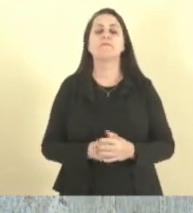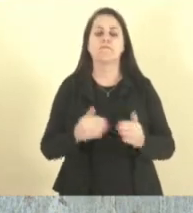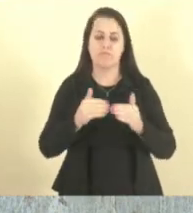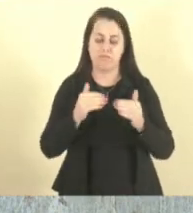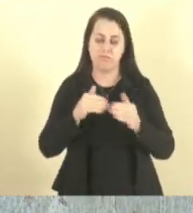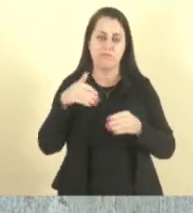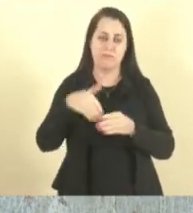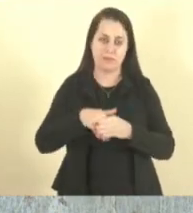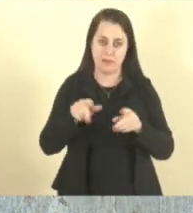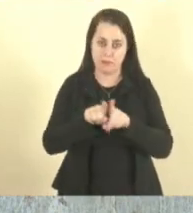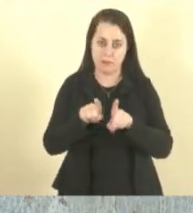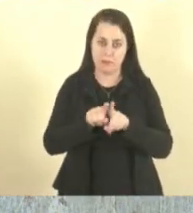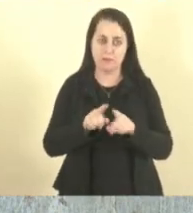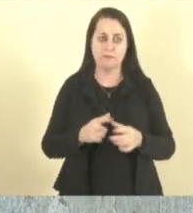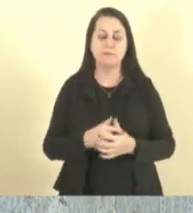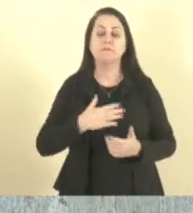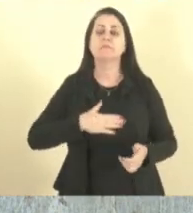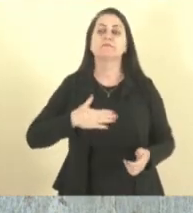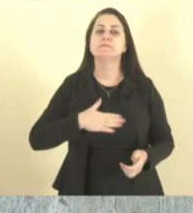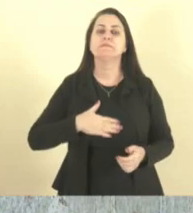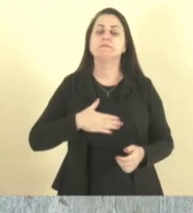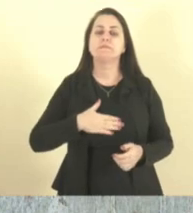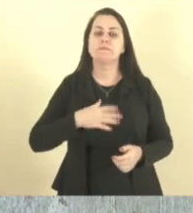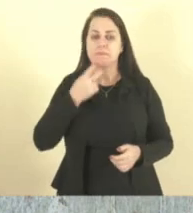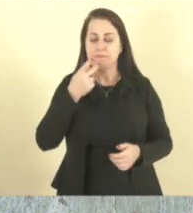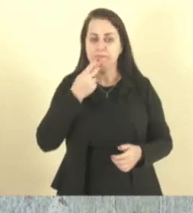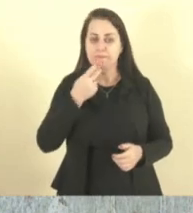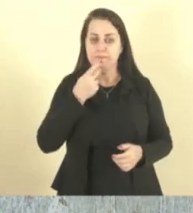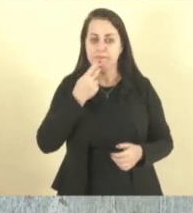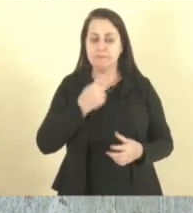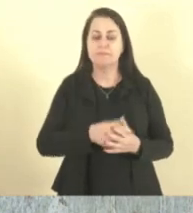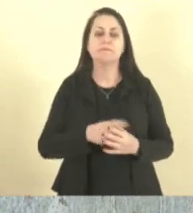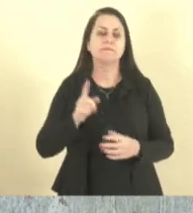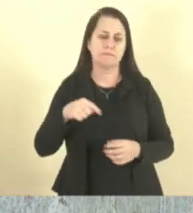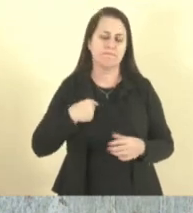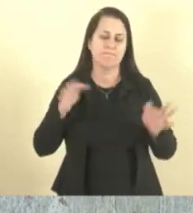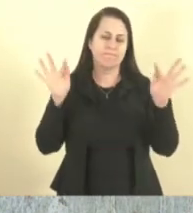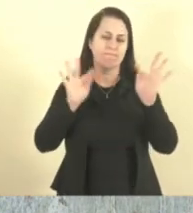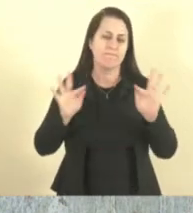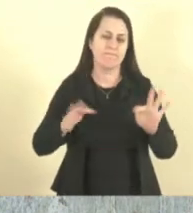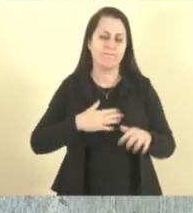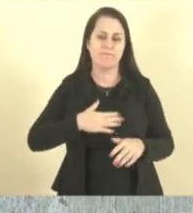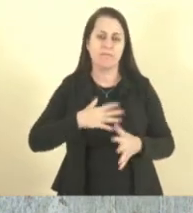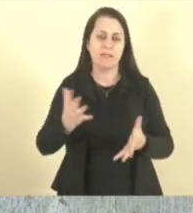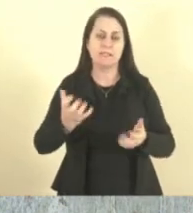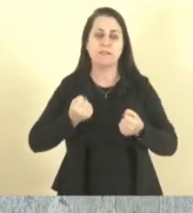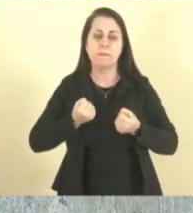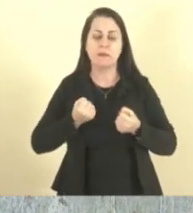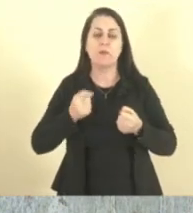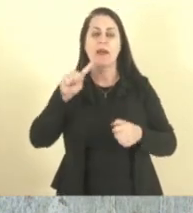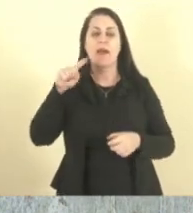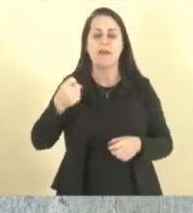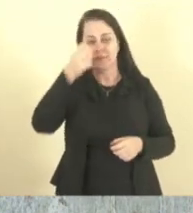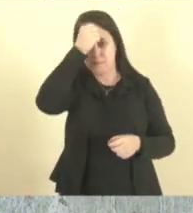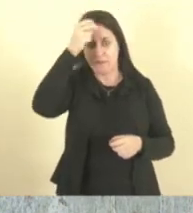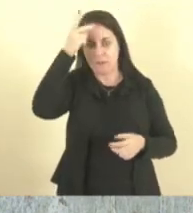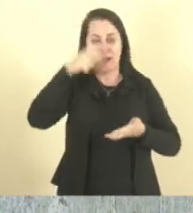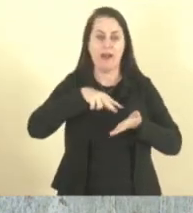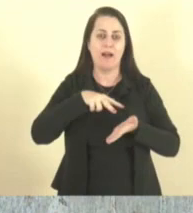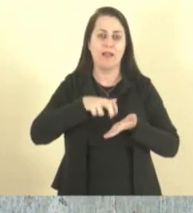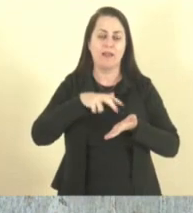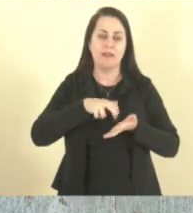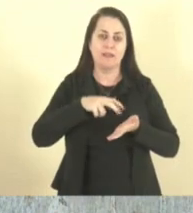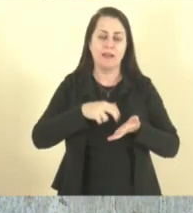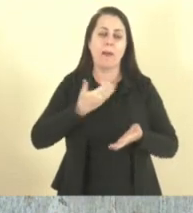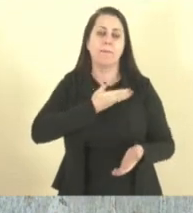voto com o relator, presidente, e gostaria de dizer que é uma grata satisfação nós estarmos recebendo ali o ex-prefeito de Alegre, o Caléu, nosso